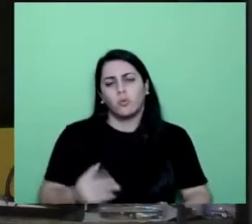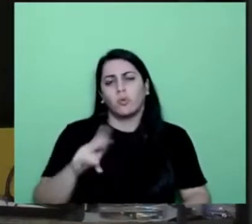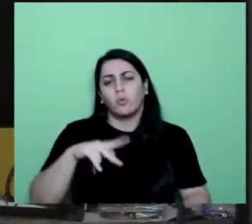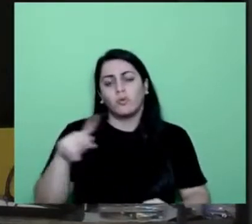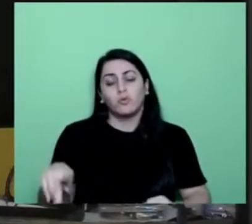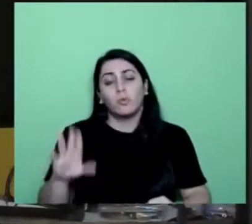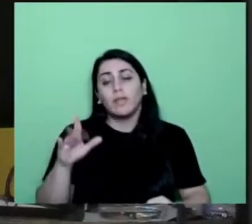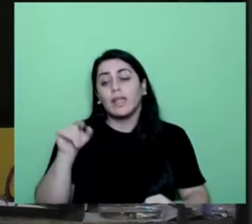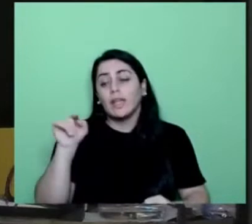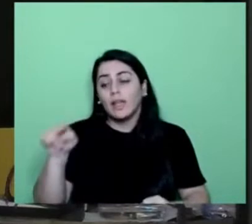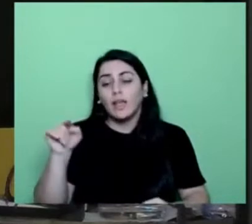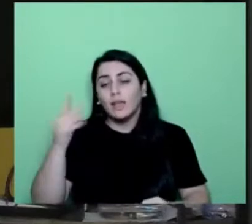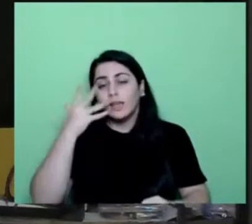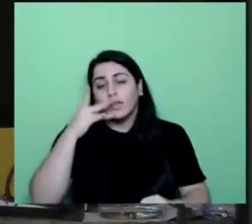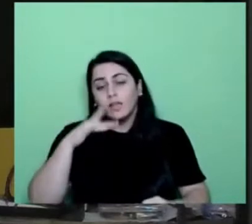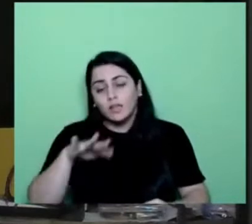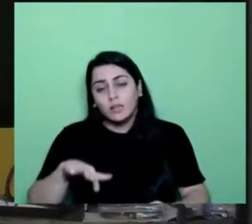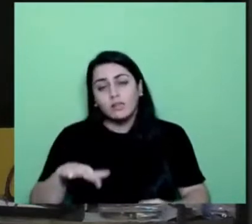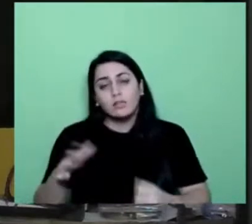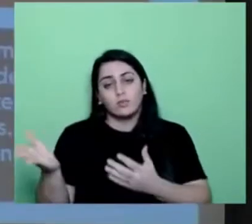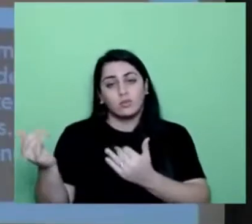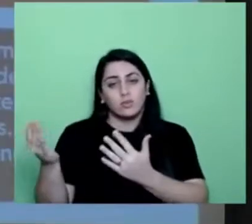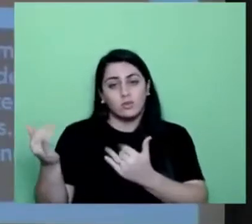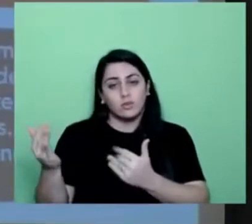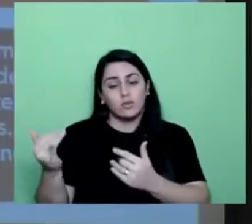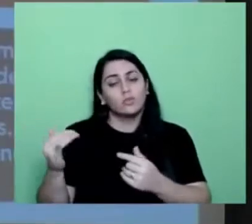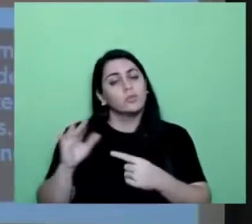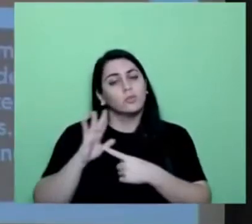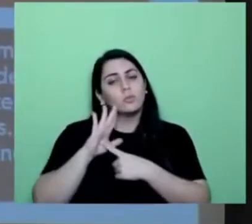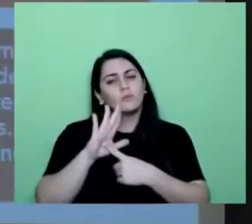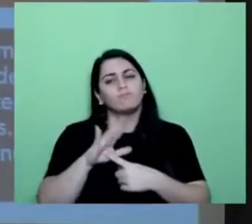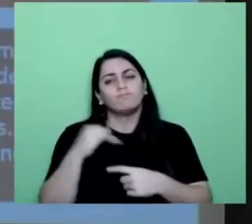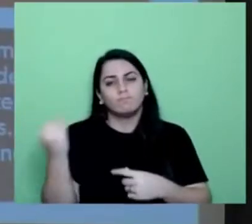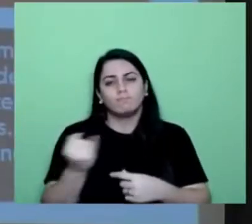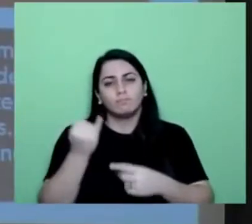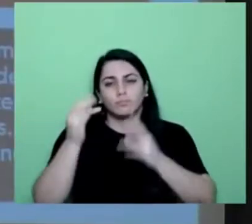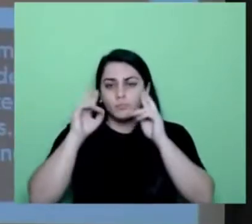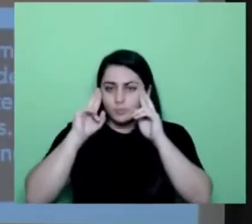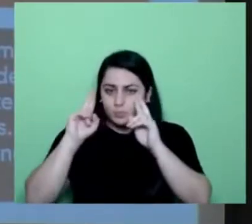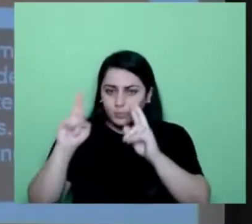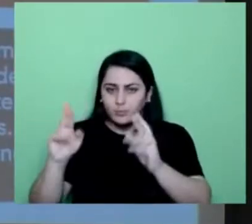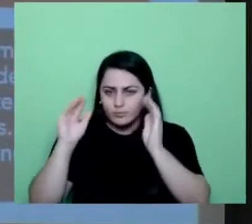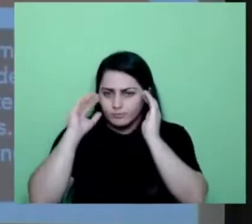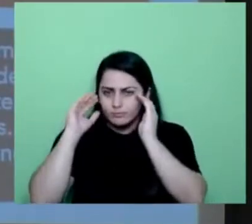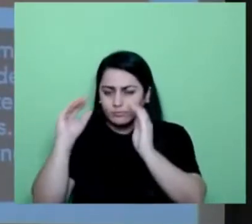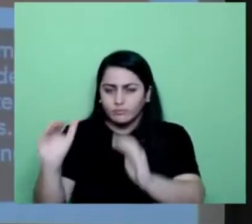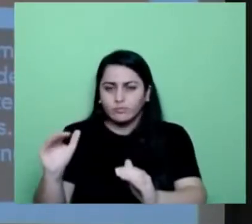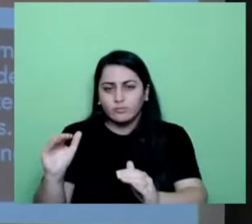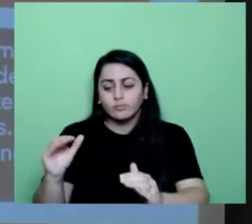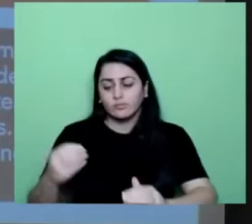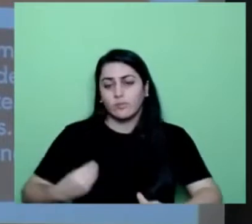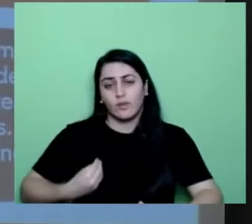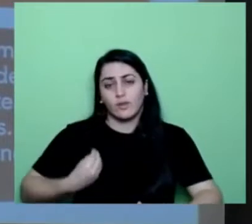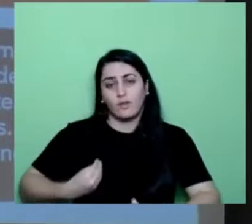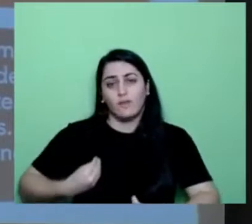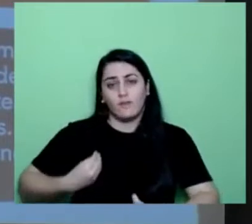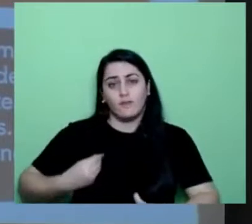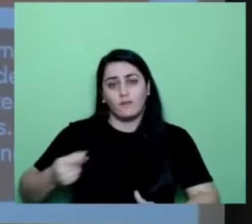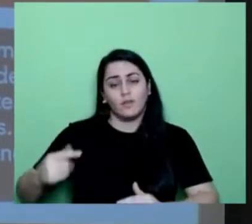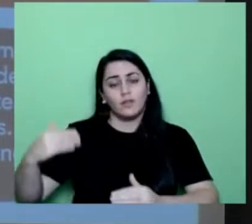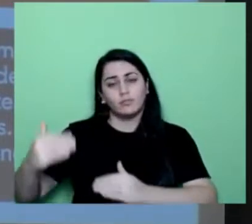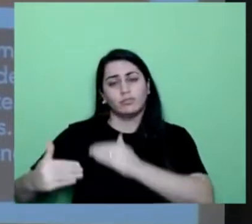do adolescente. Ele ressalta a importância de respeitar o ciclo de vida e a